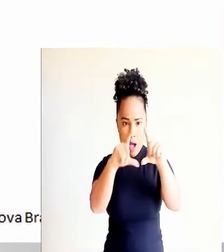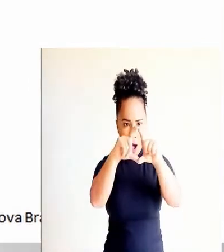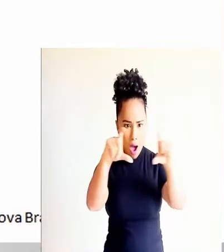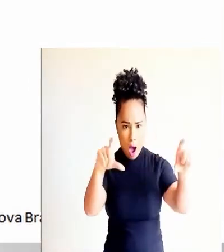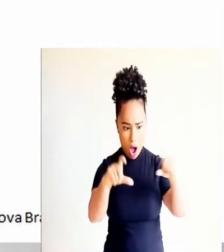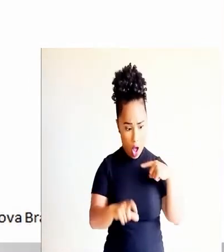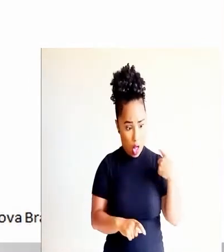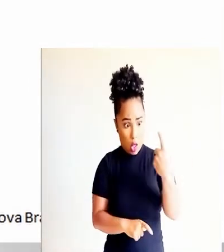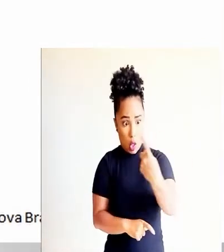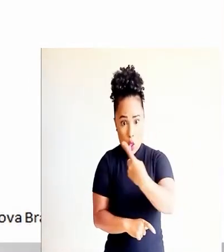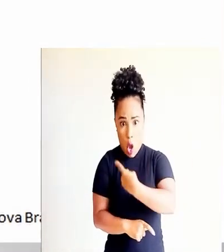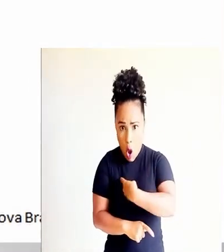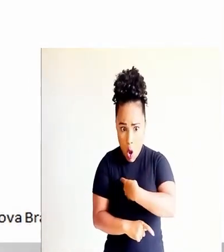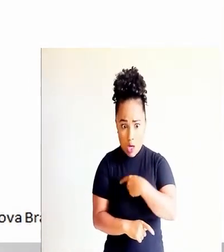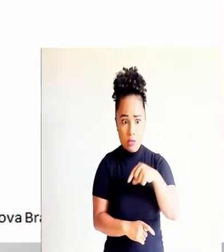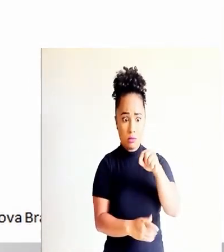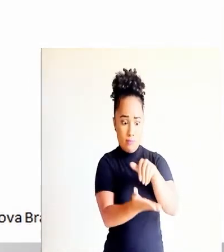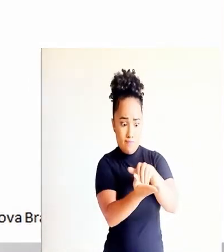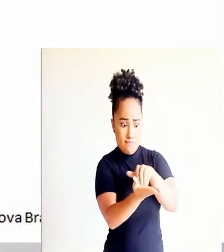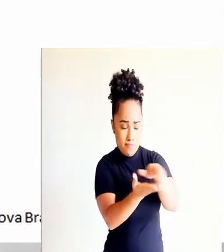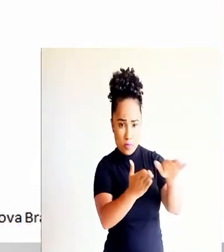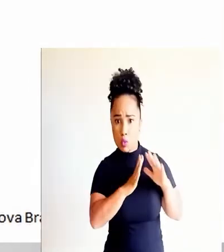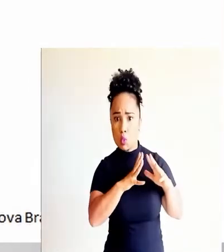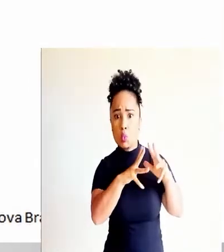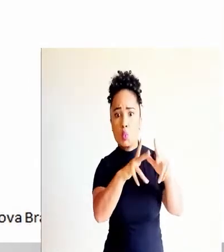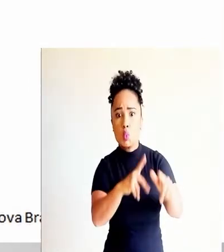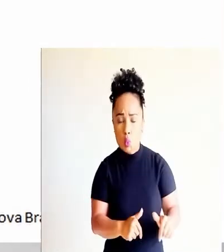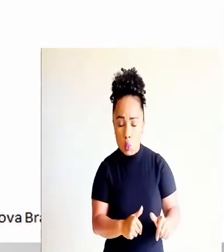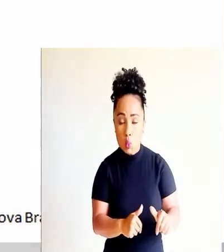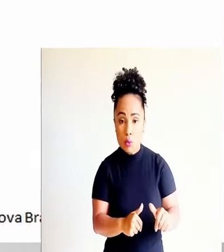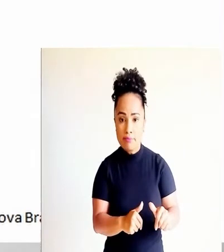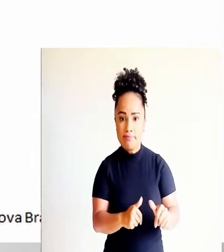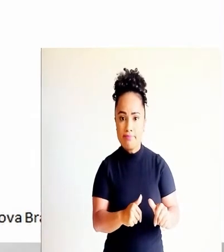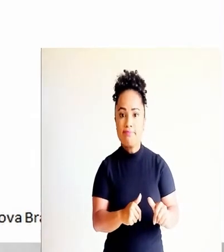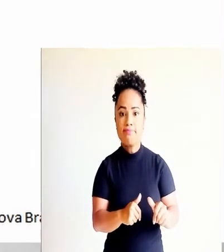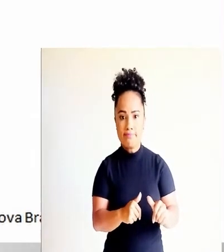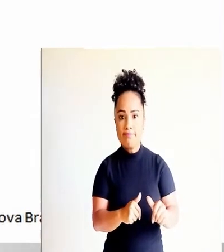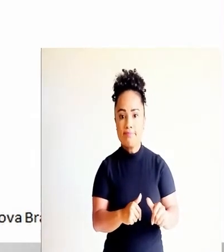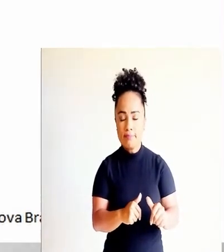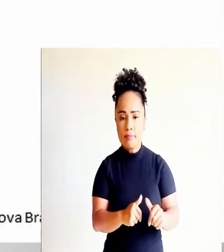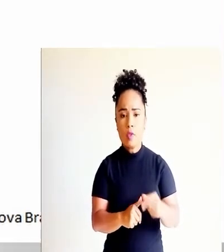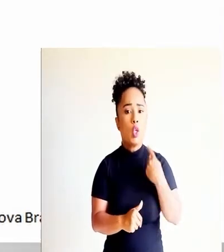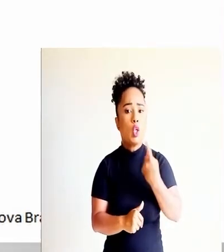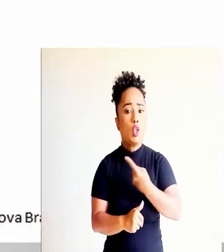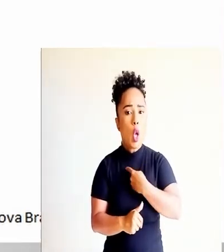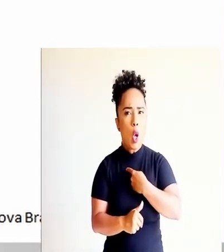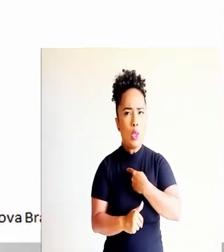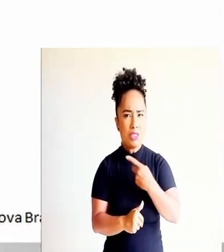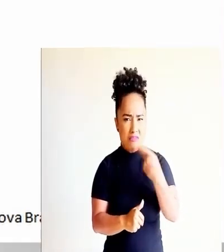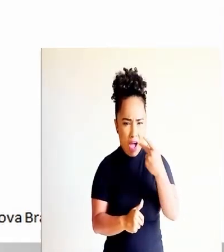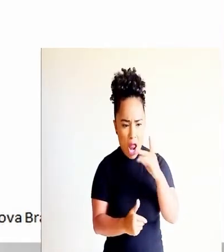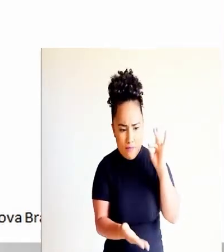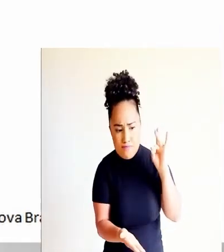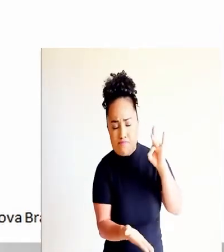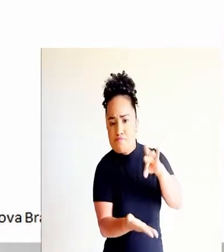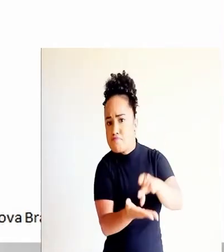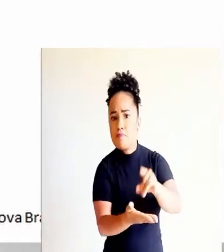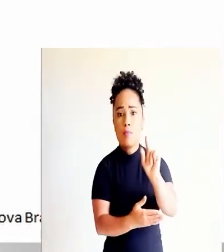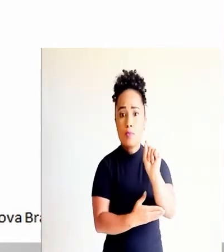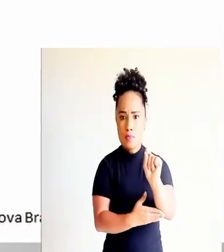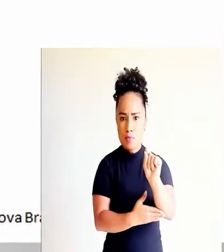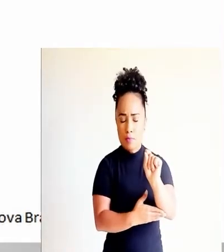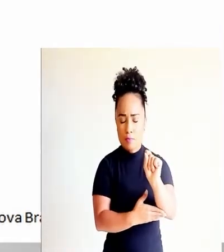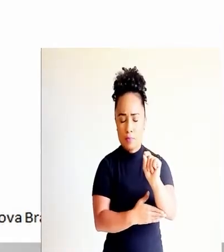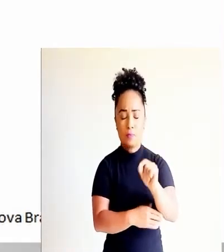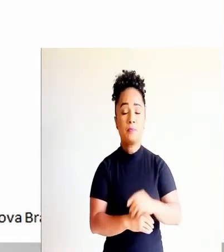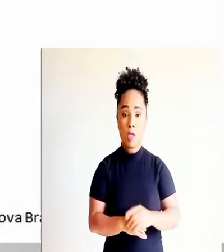o trecho? Nós todos vamos ser despedidos. O que nós não podemos afirmar